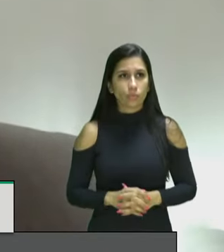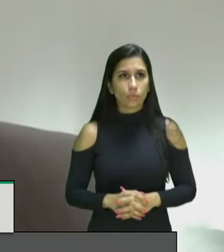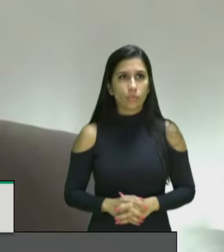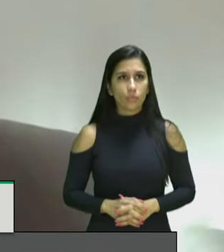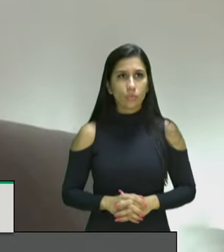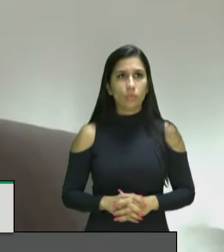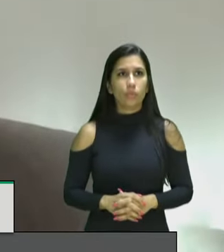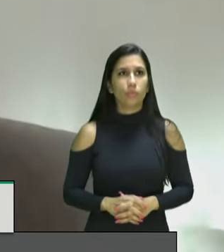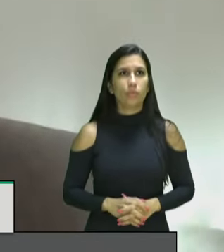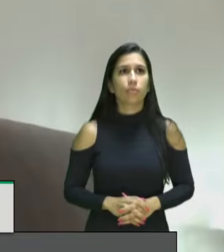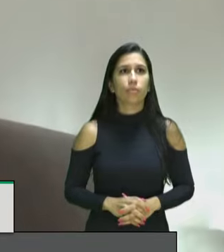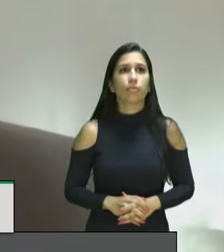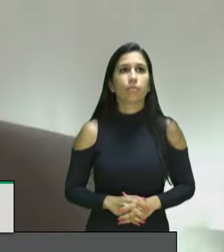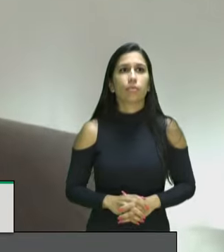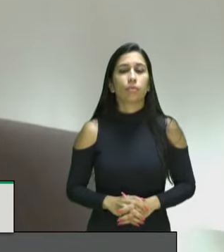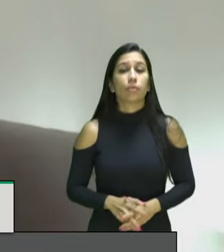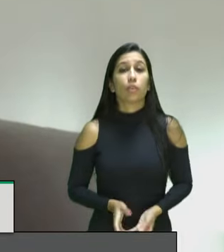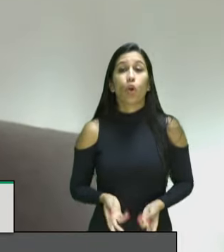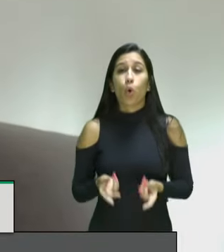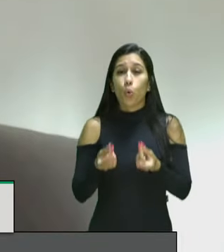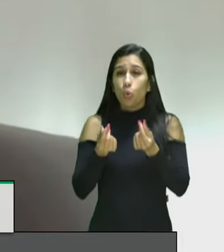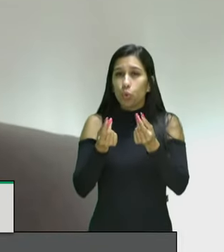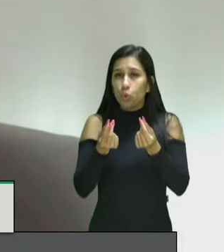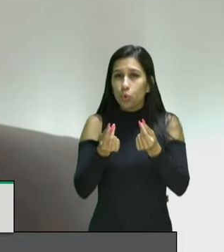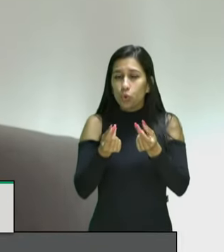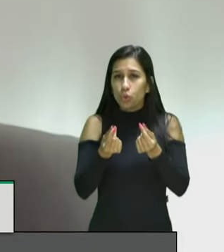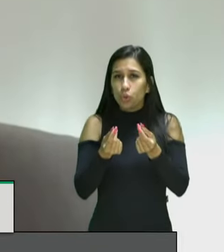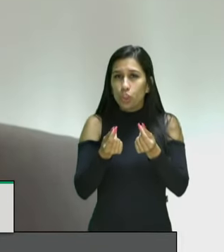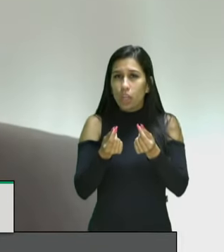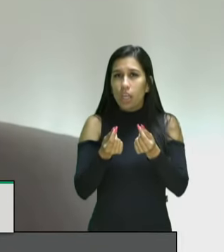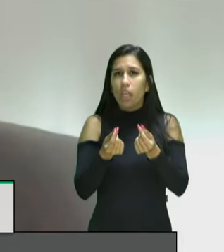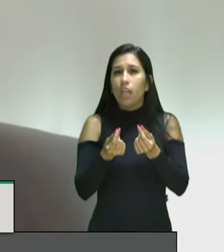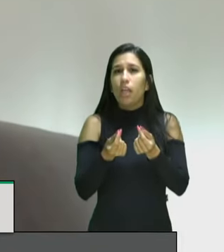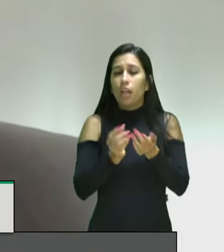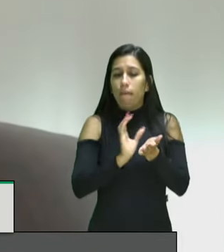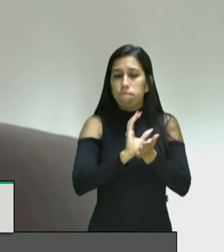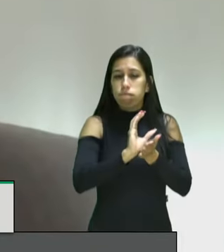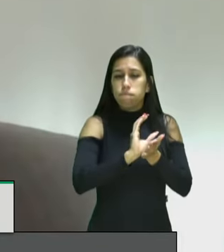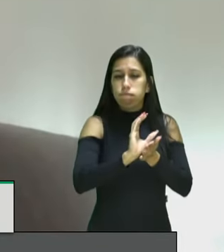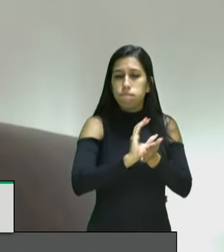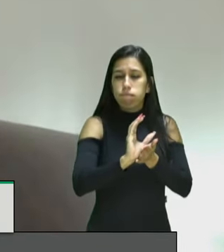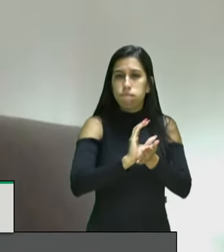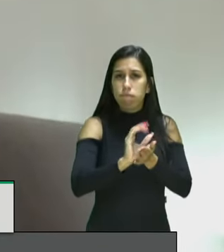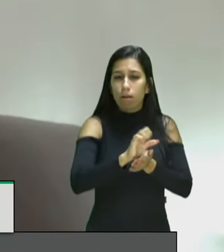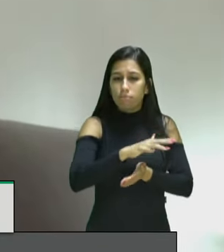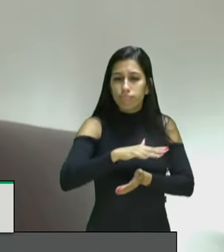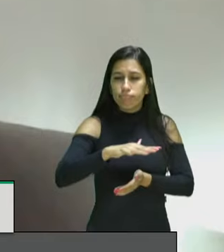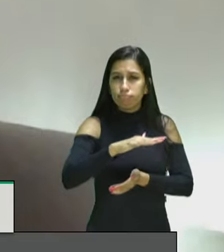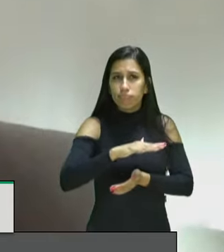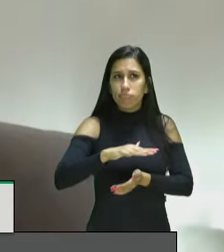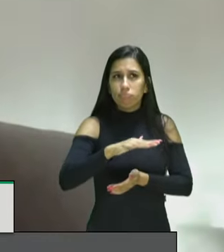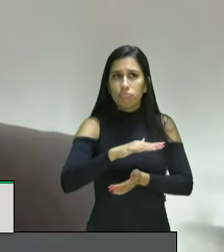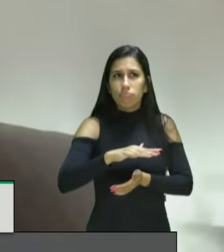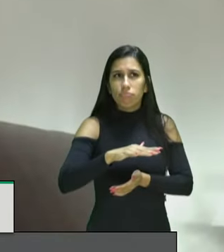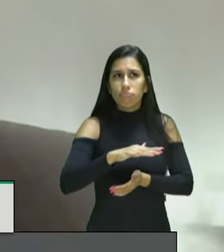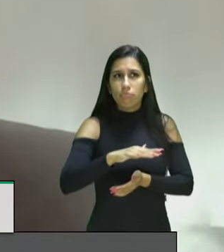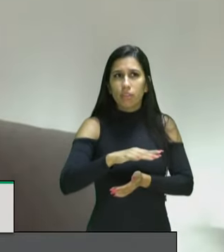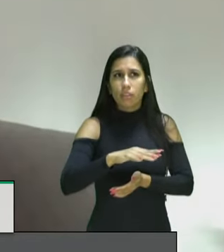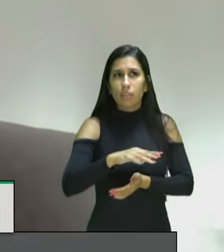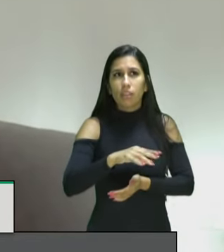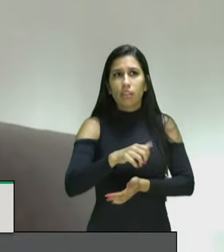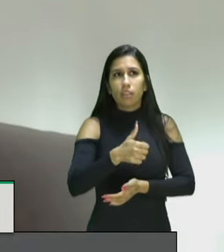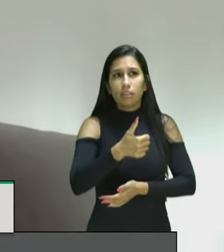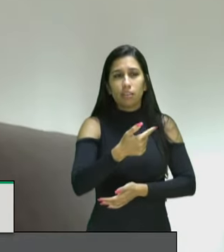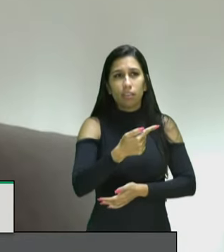os recursos executados no âmbito do programa bolsa permanência nas universidades caíram de 172 milhões para